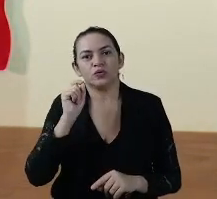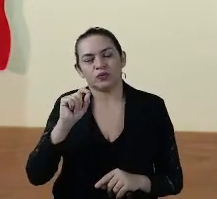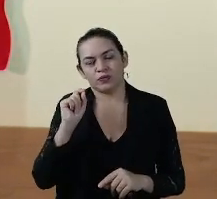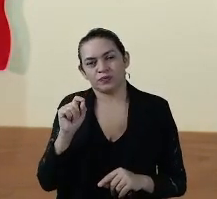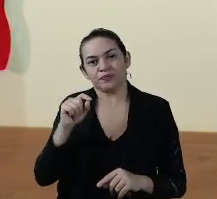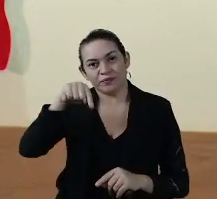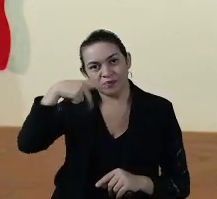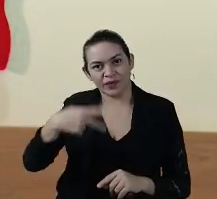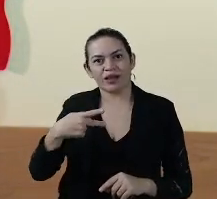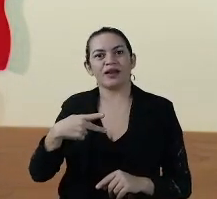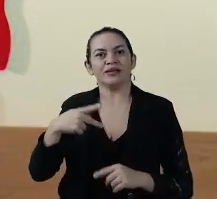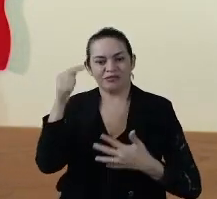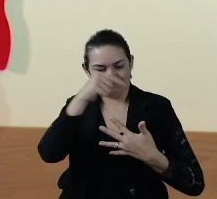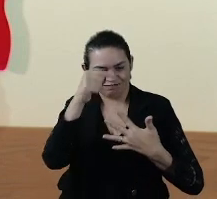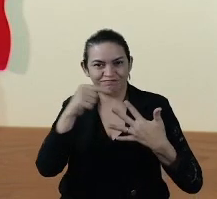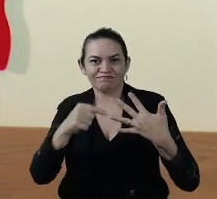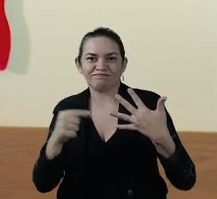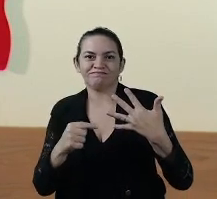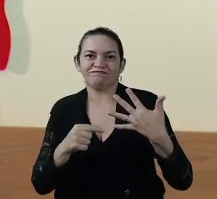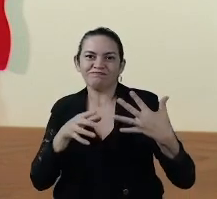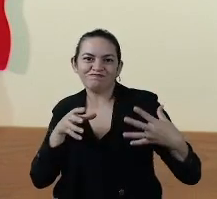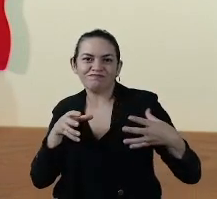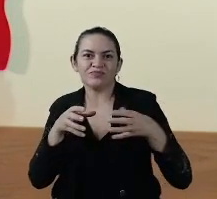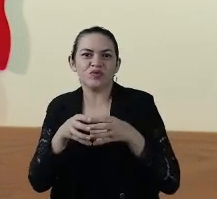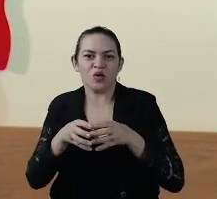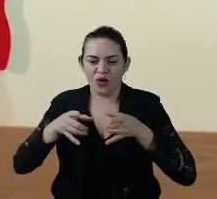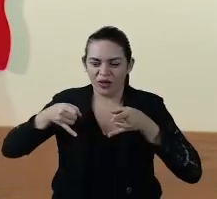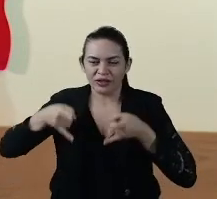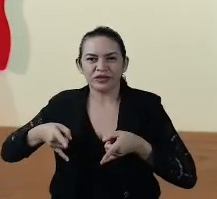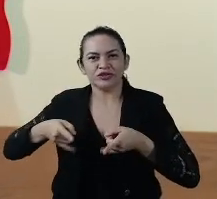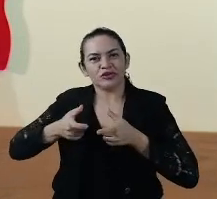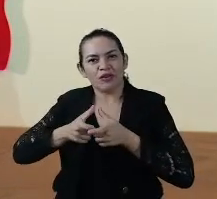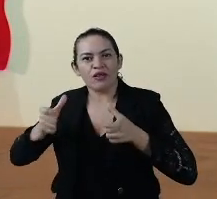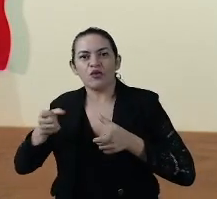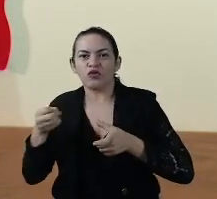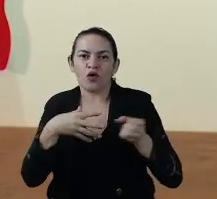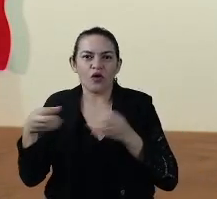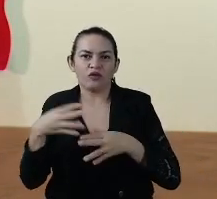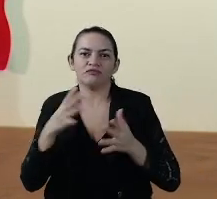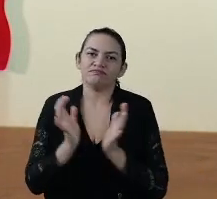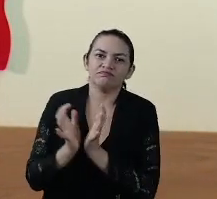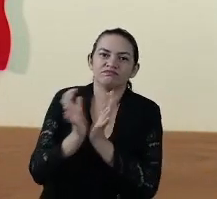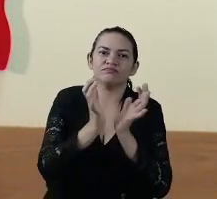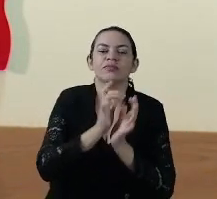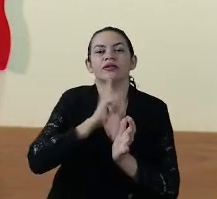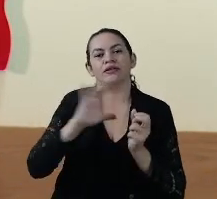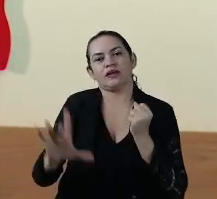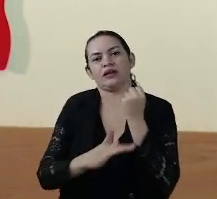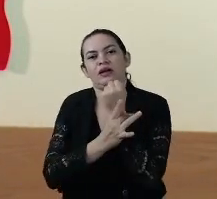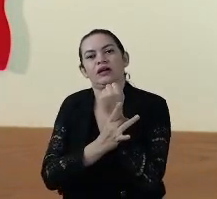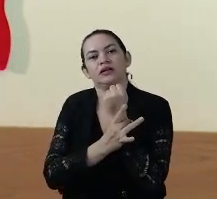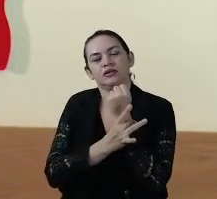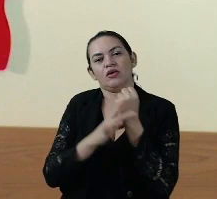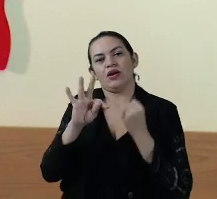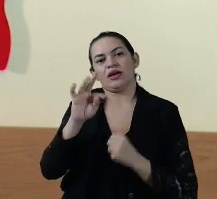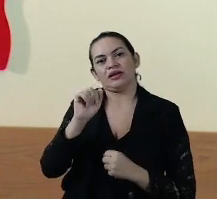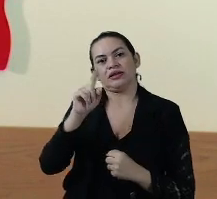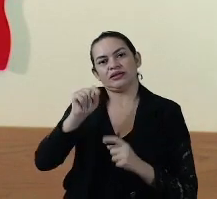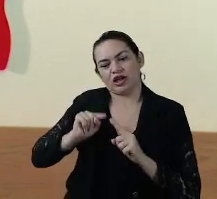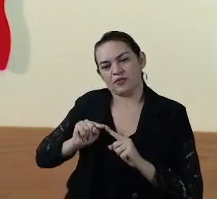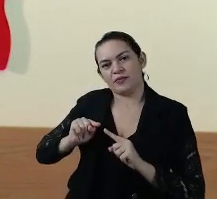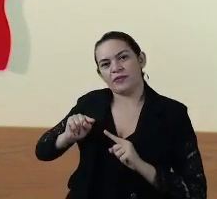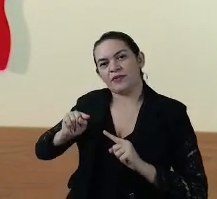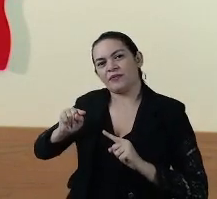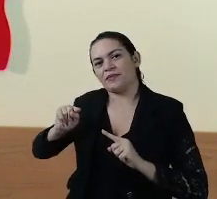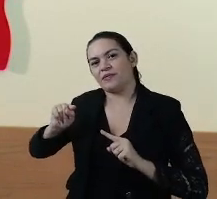conjunto de medidas, sobretudo a ampliação de leitos e de novas equipes, tem garantido essa taxa descendente no